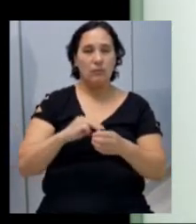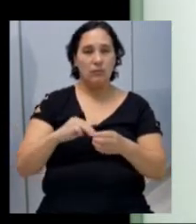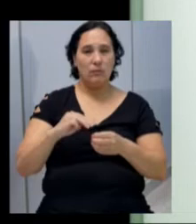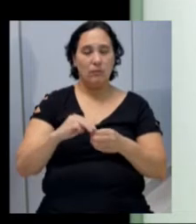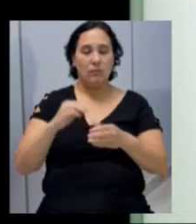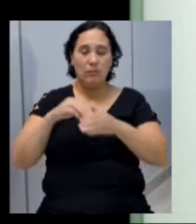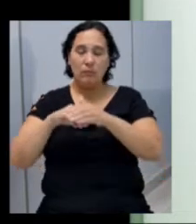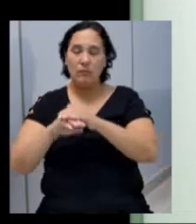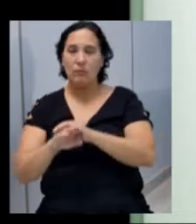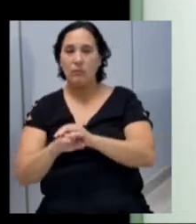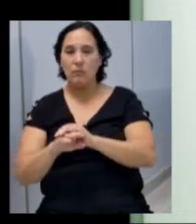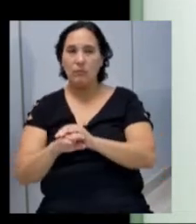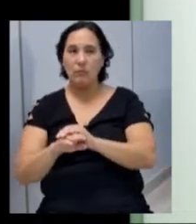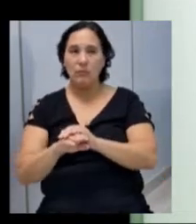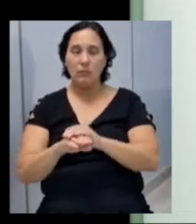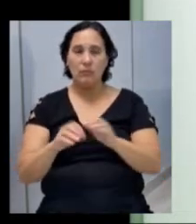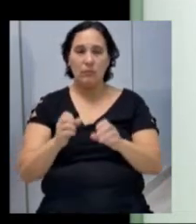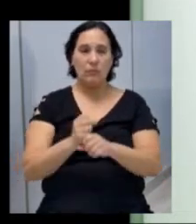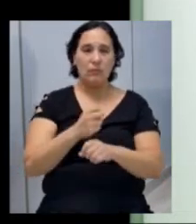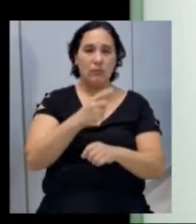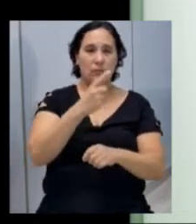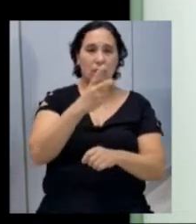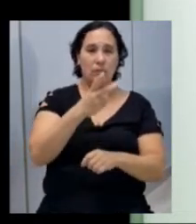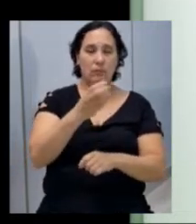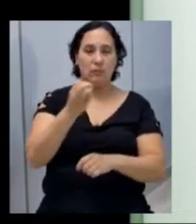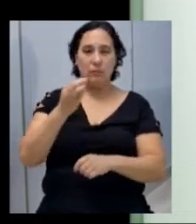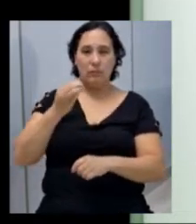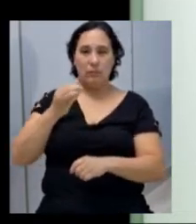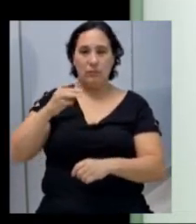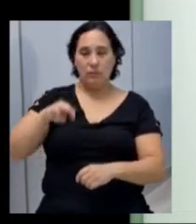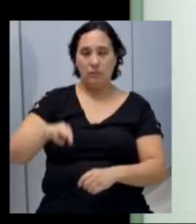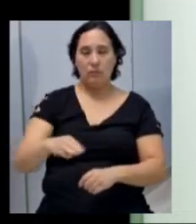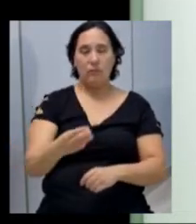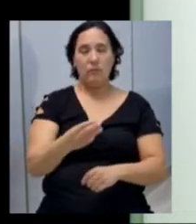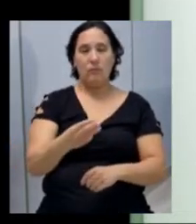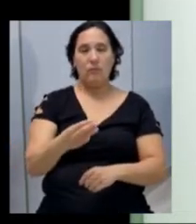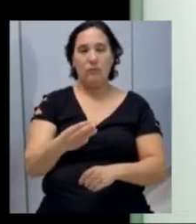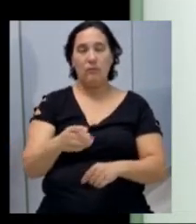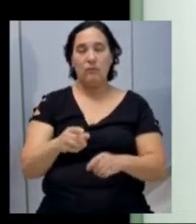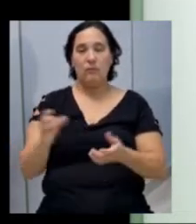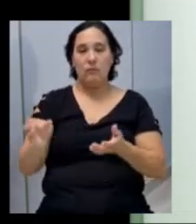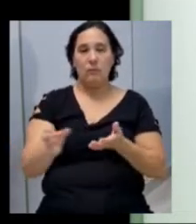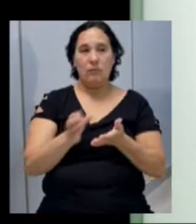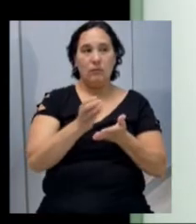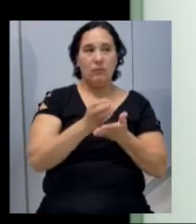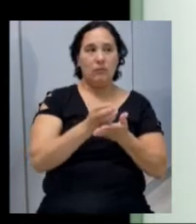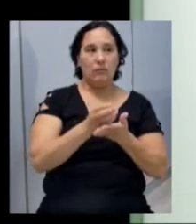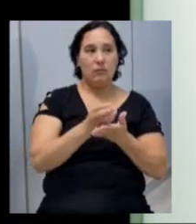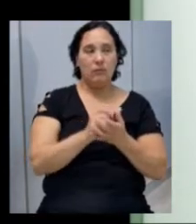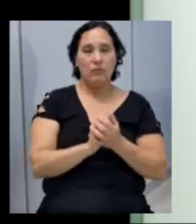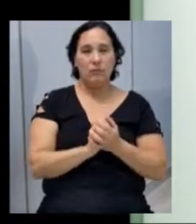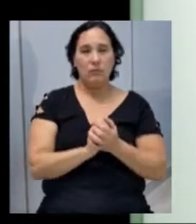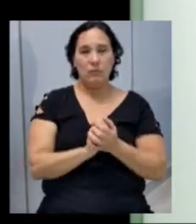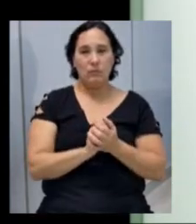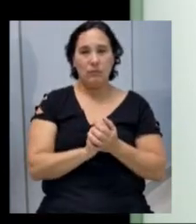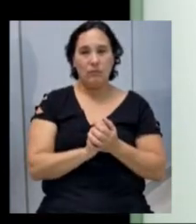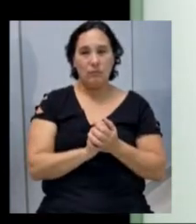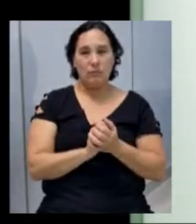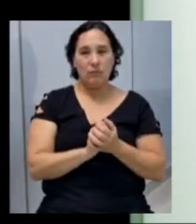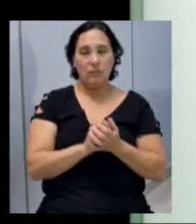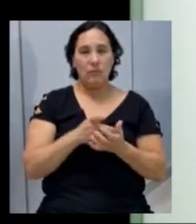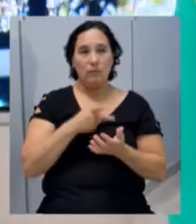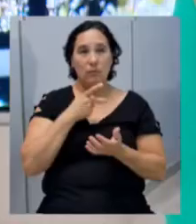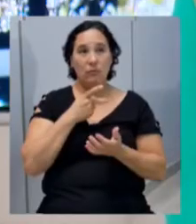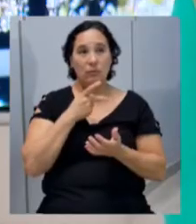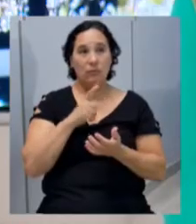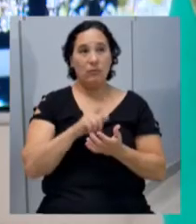Reserva de Contingência, totalizando 120 milhões. Os Encargos Gerais do Município, vamos denominá-lo